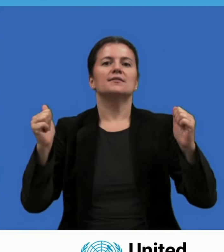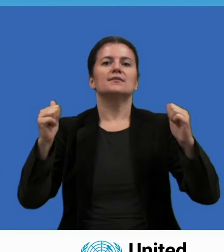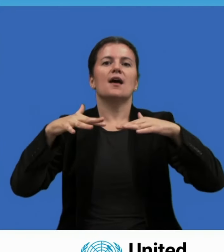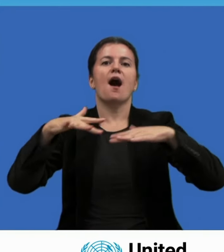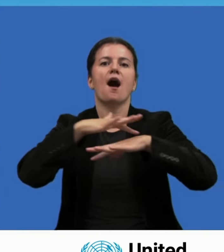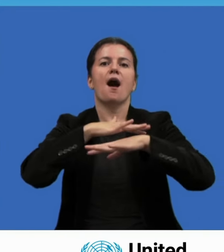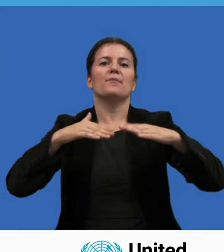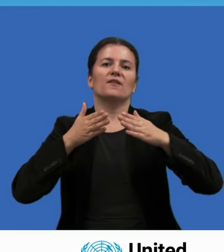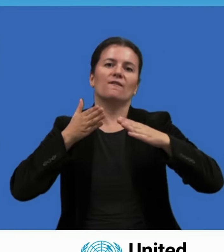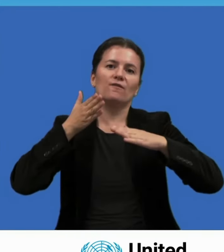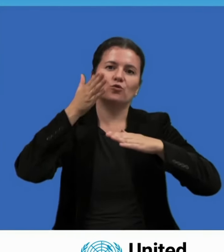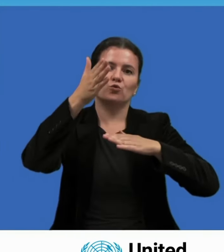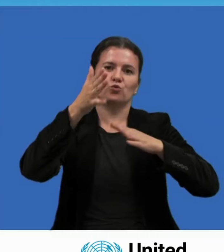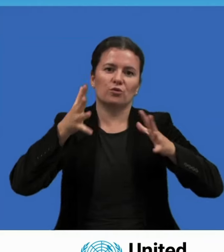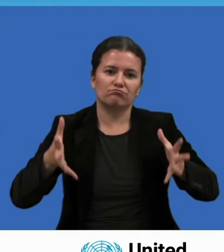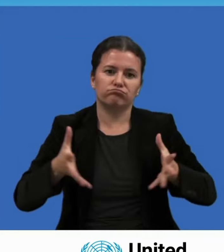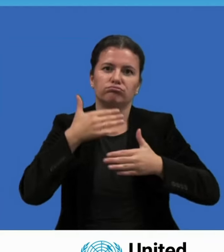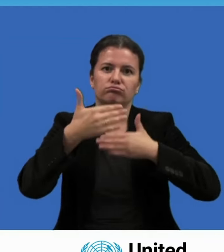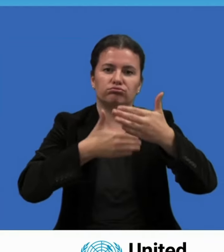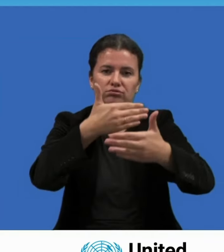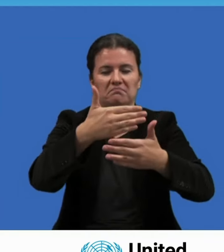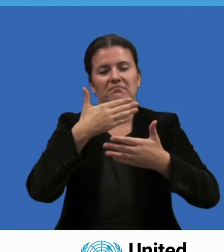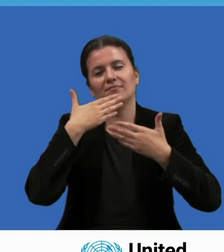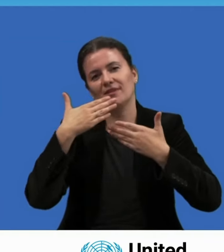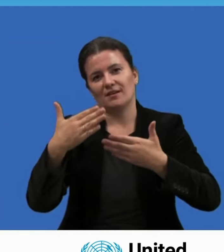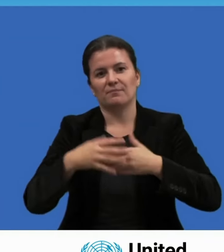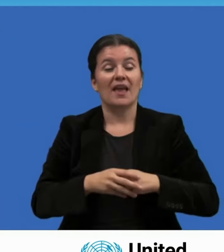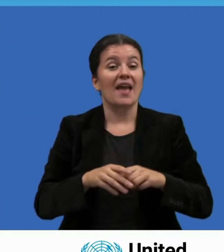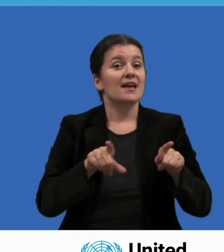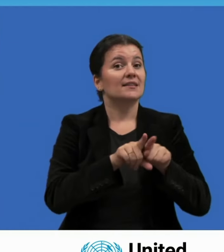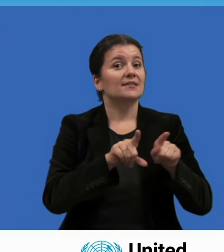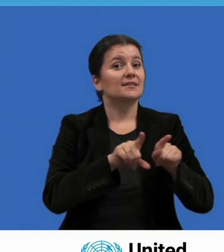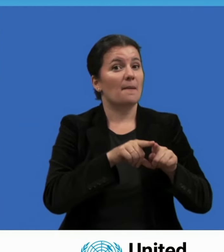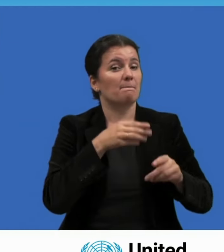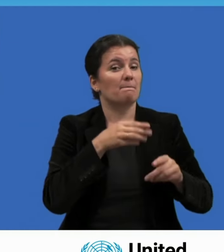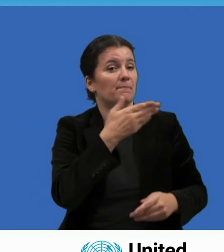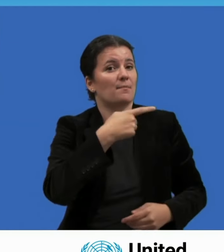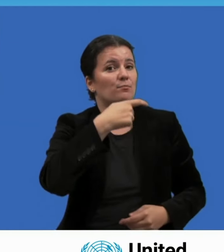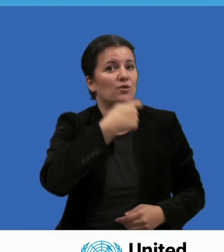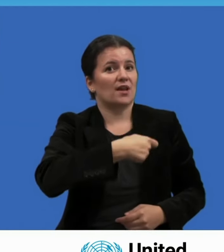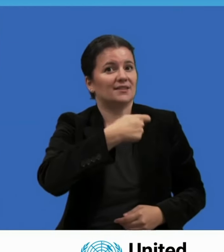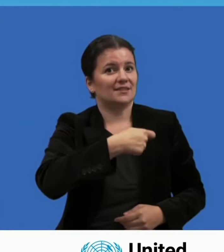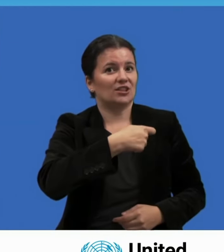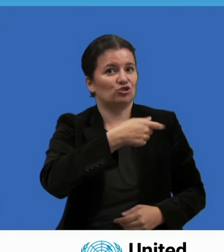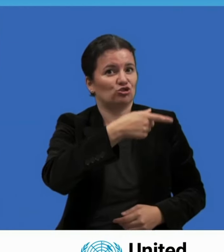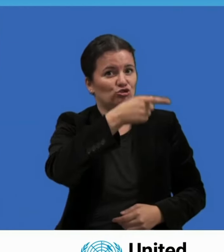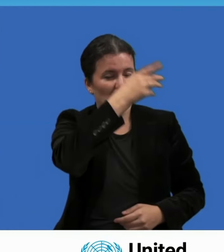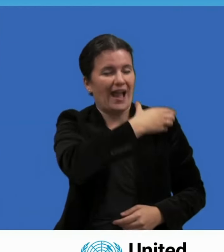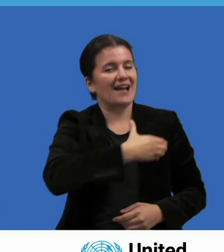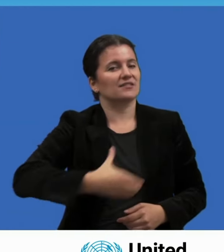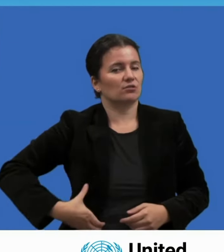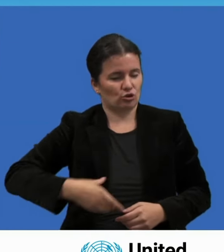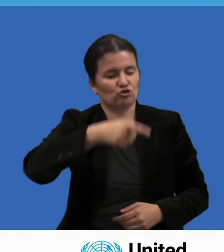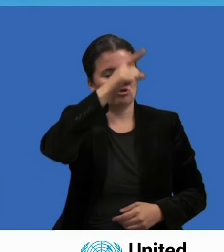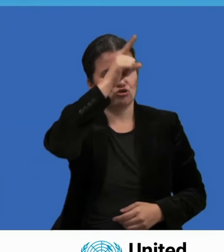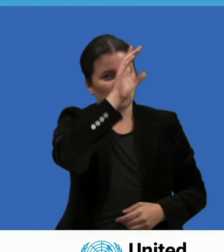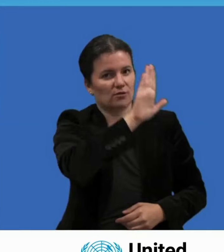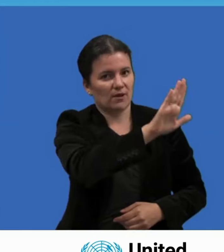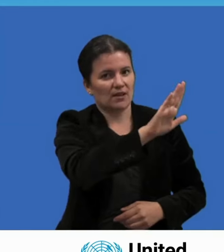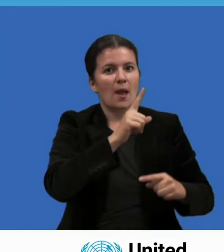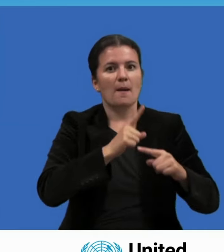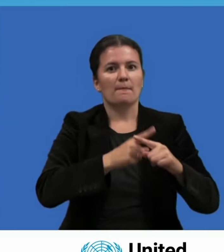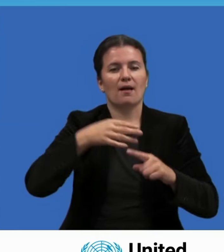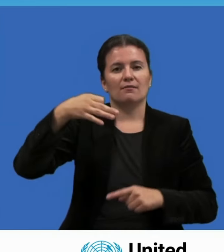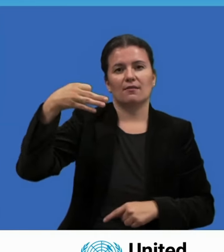presidente Nangolo Abumba por conduzir o processo que nos trouxe até aqui. Há quase 20